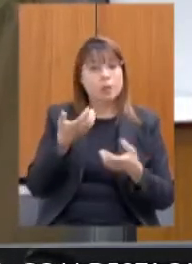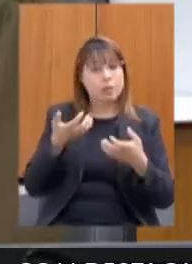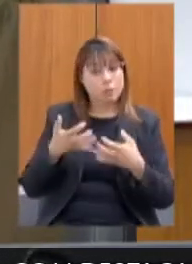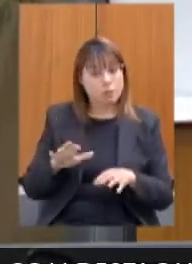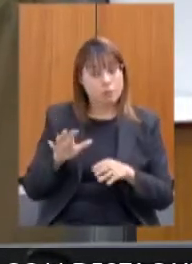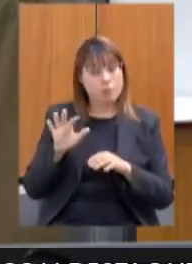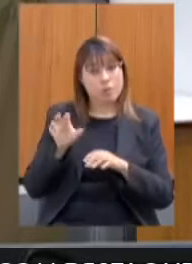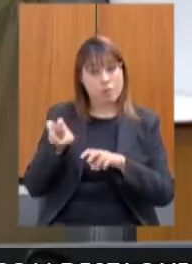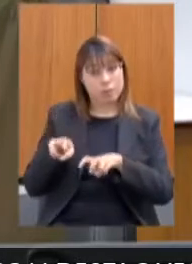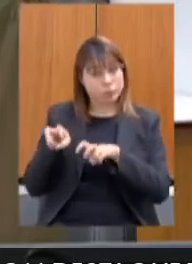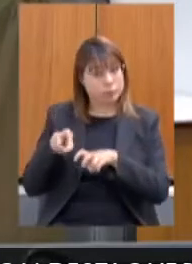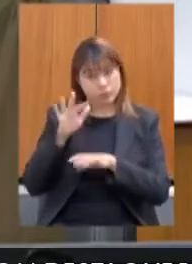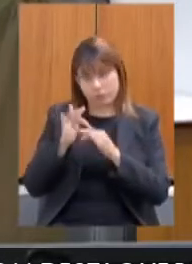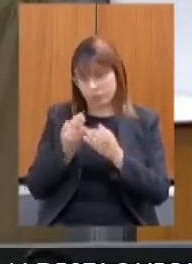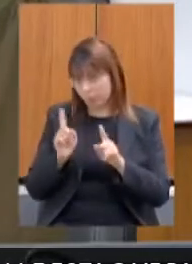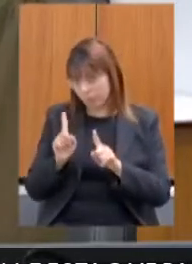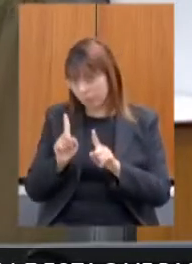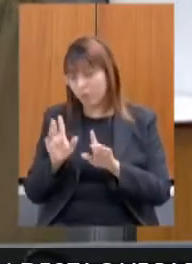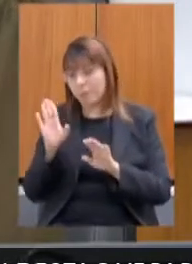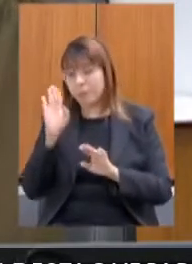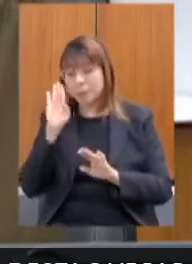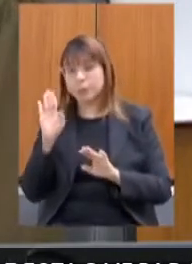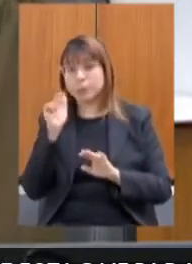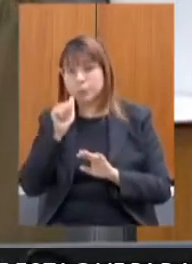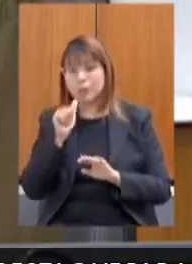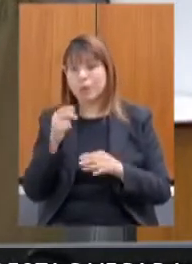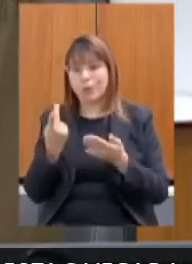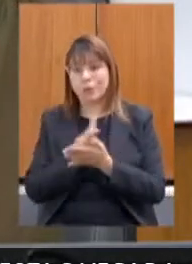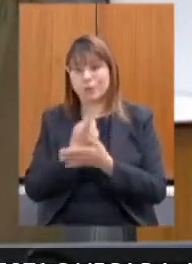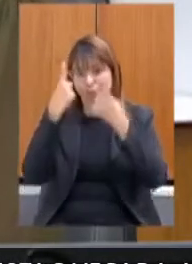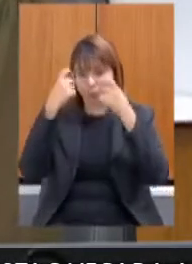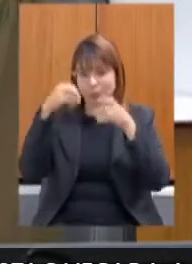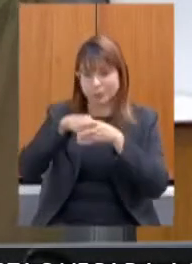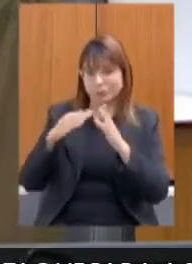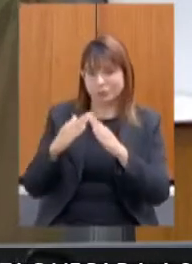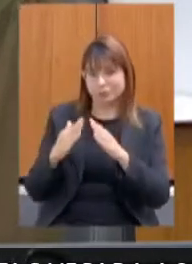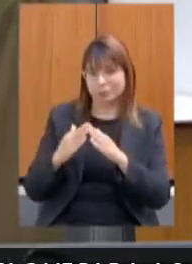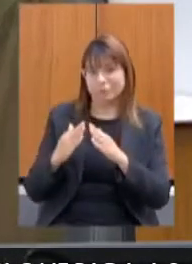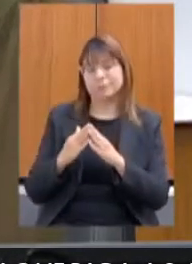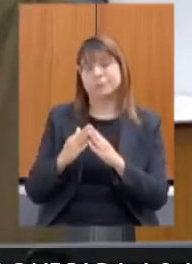agricultura familiar e principalmente aquelas vítimas de violência doméstica,